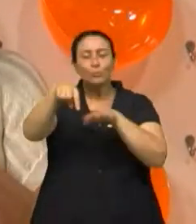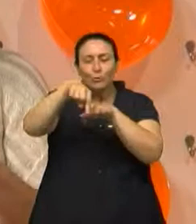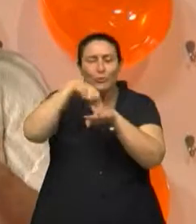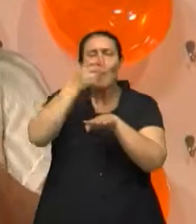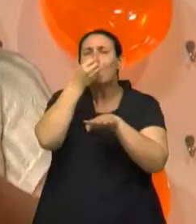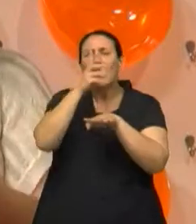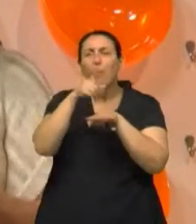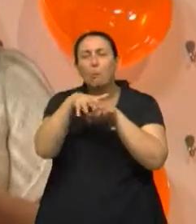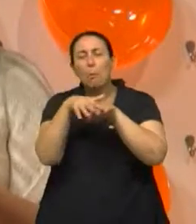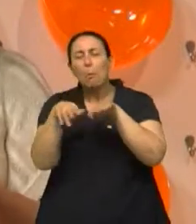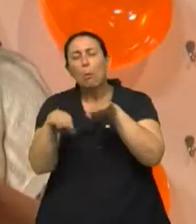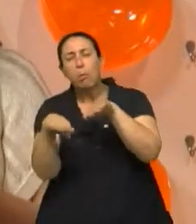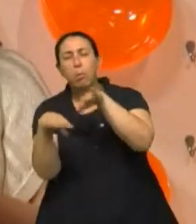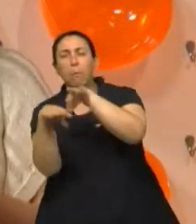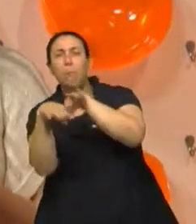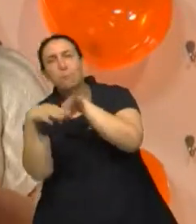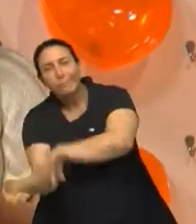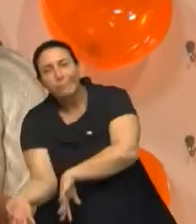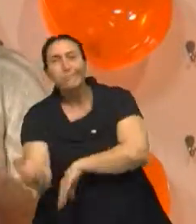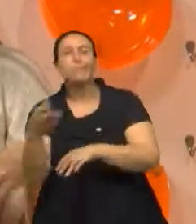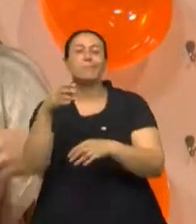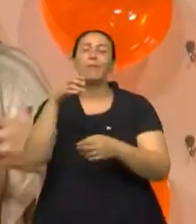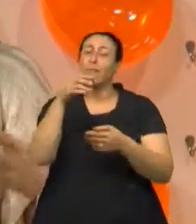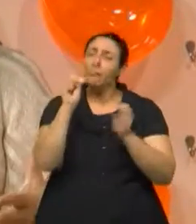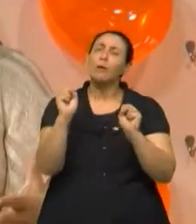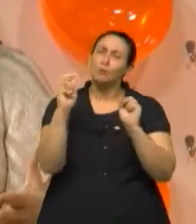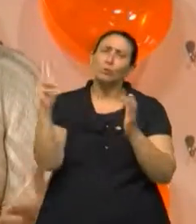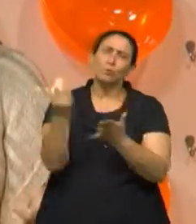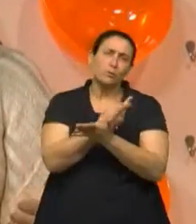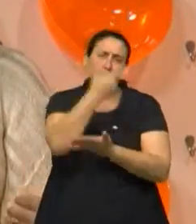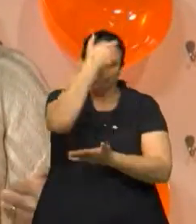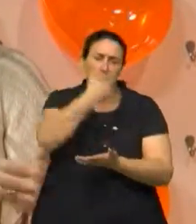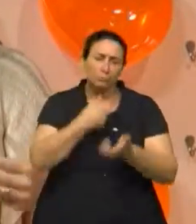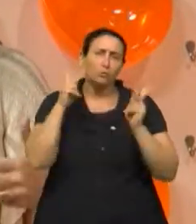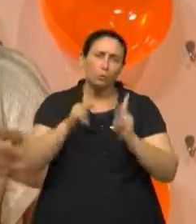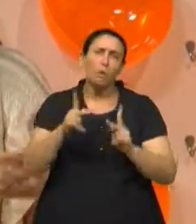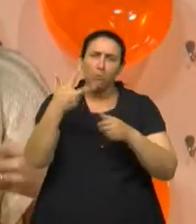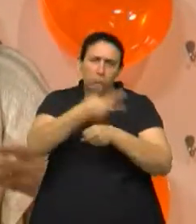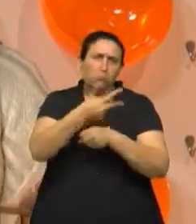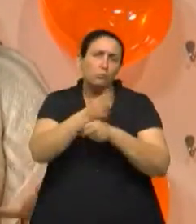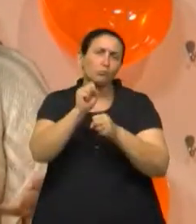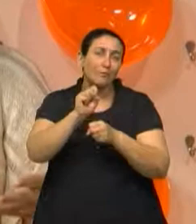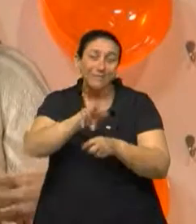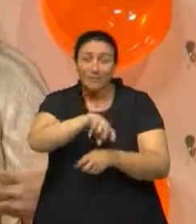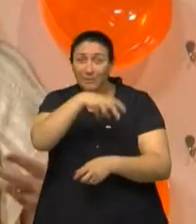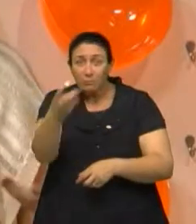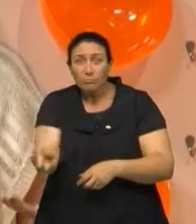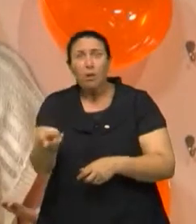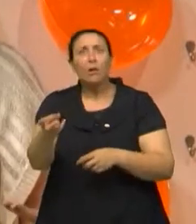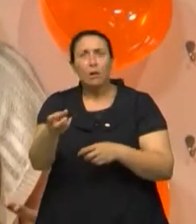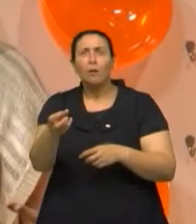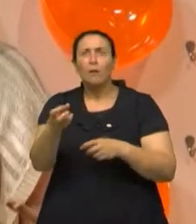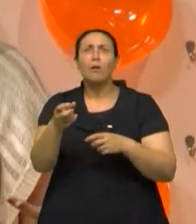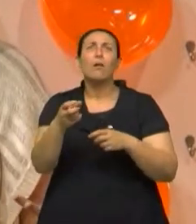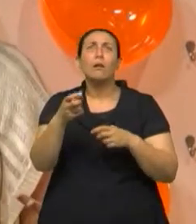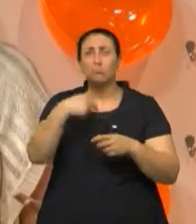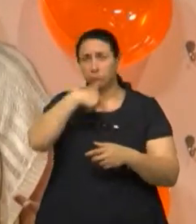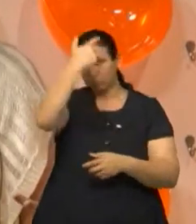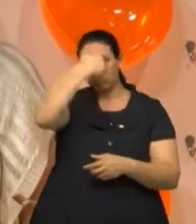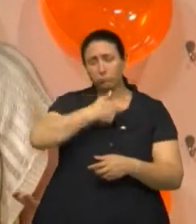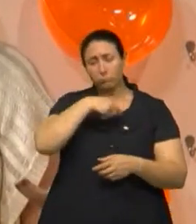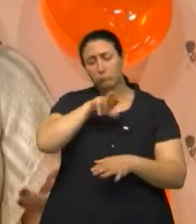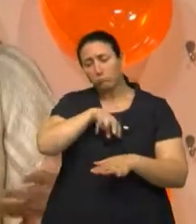não estava bem calçado, não deu uma firmeza e a pessoa caiu da própria altura. Às vezes, uma queda da própria altura pode não causar muita